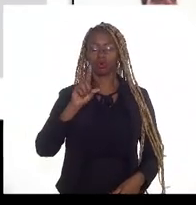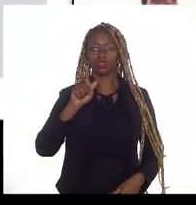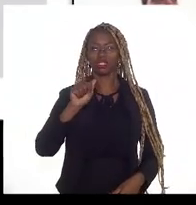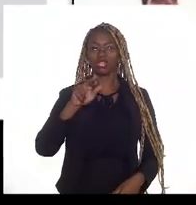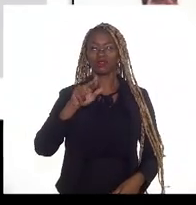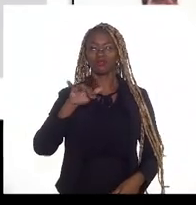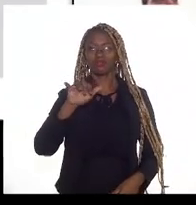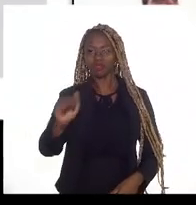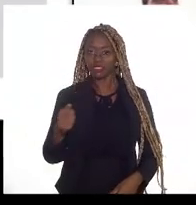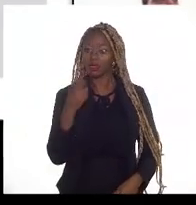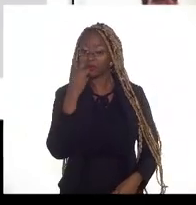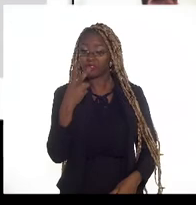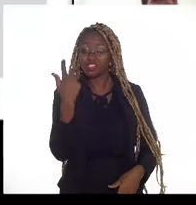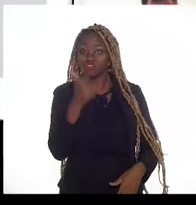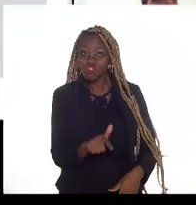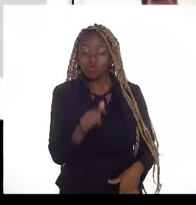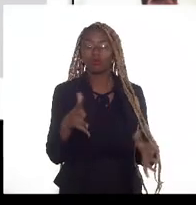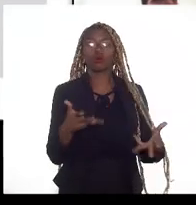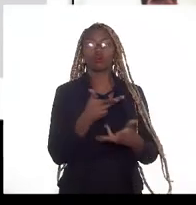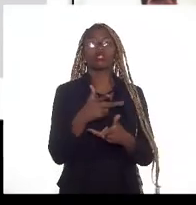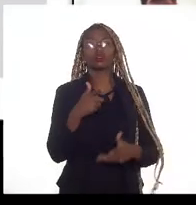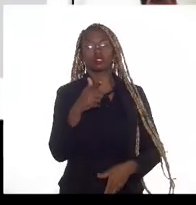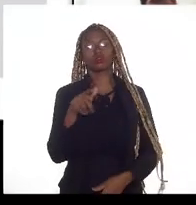gás natural para produzir.